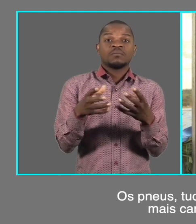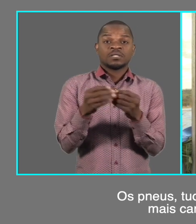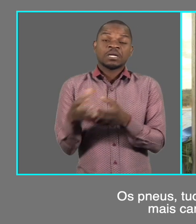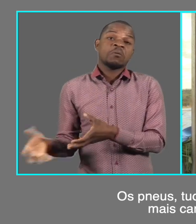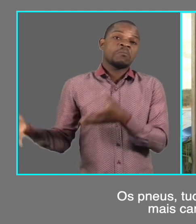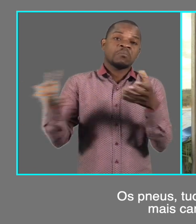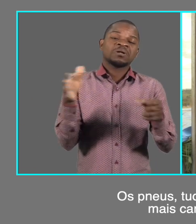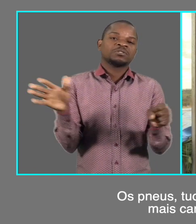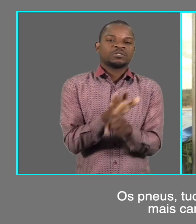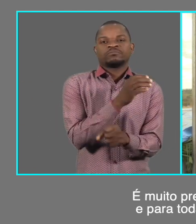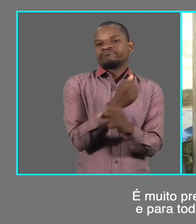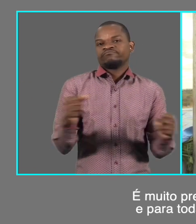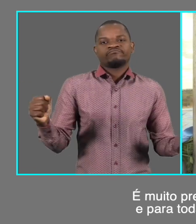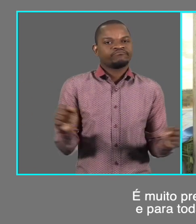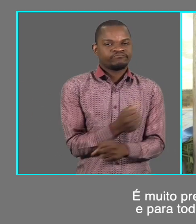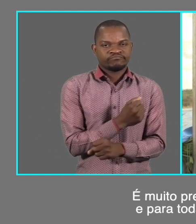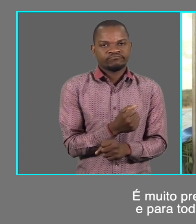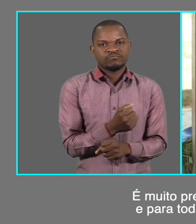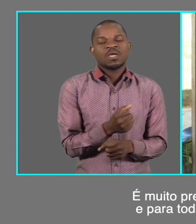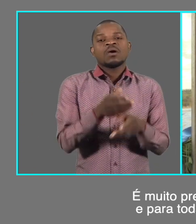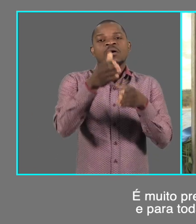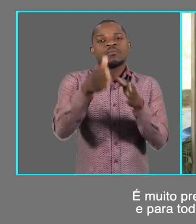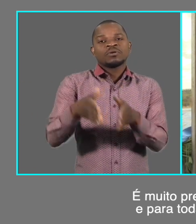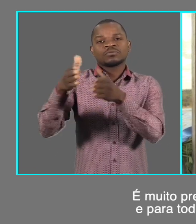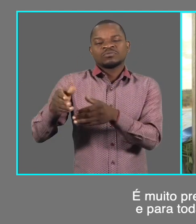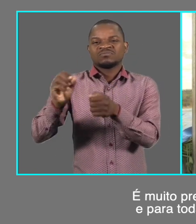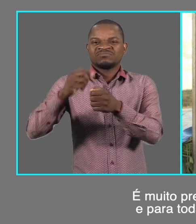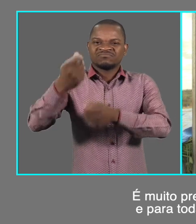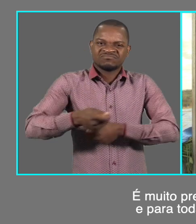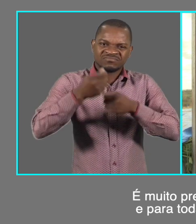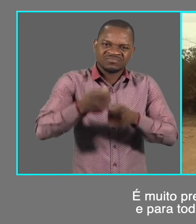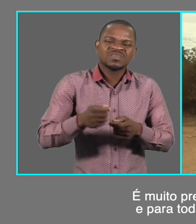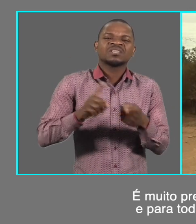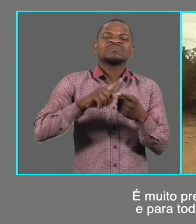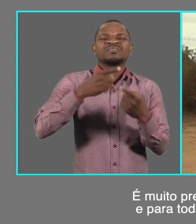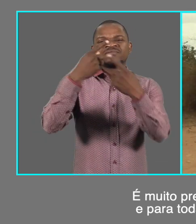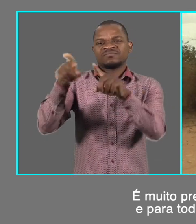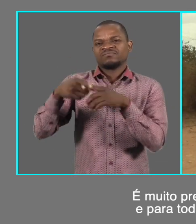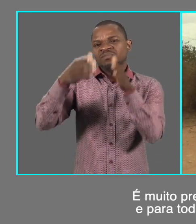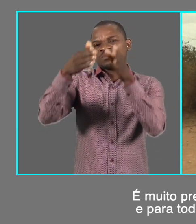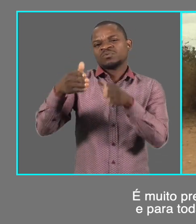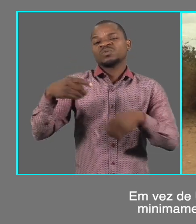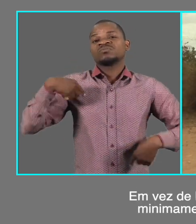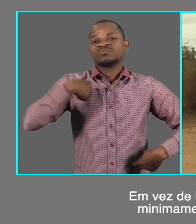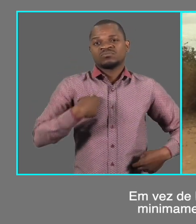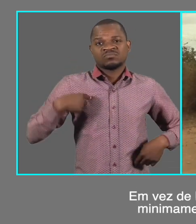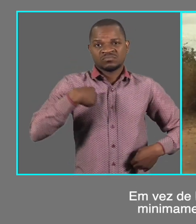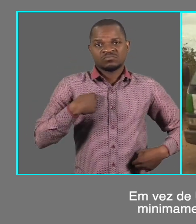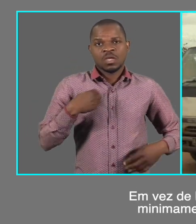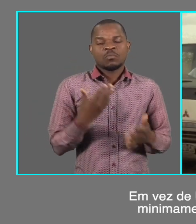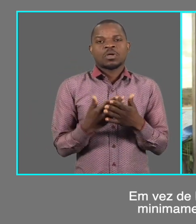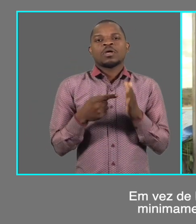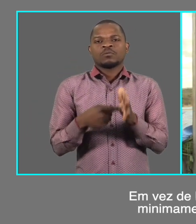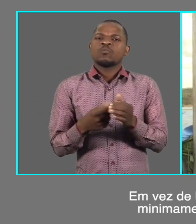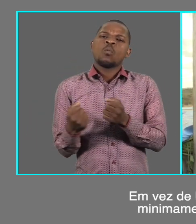carga, tem que trazer menos. É muito prejudicial aos agricultores, e, aliás, é toda a gente que vem para o Sábia. A gente, ao invés de